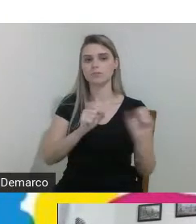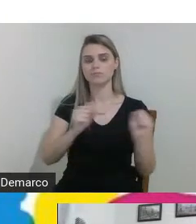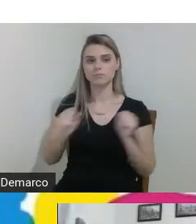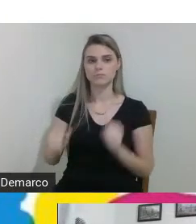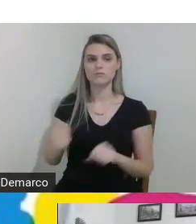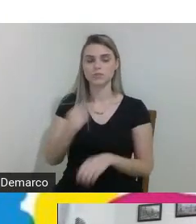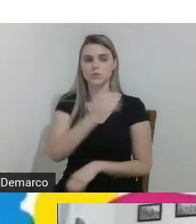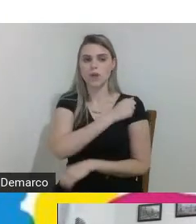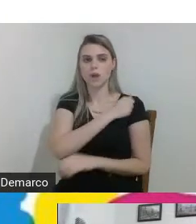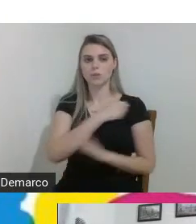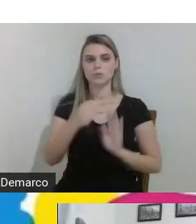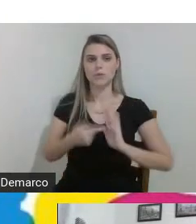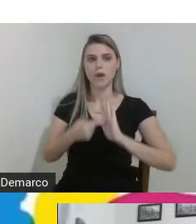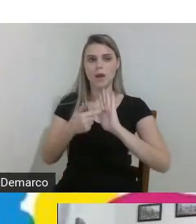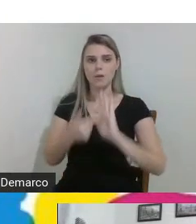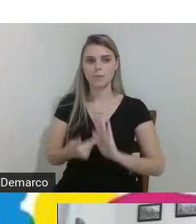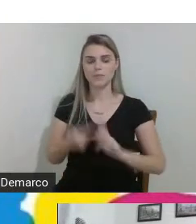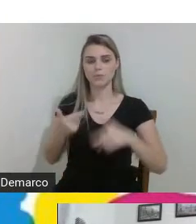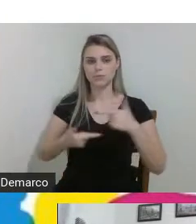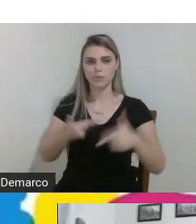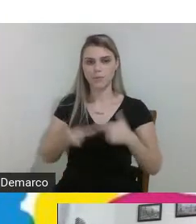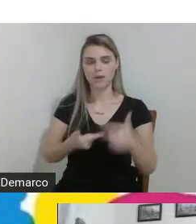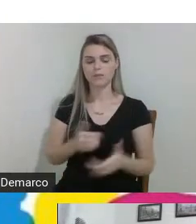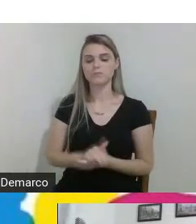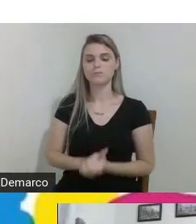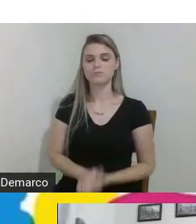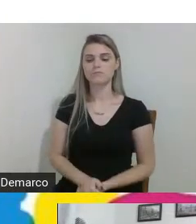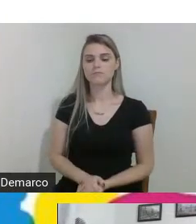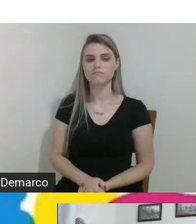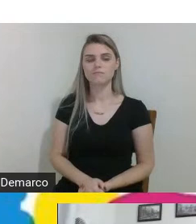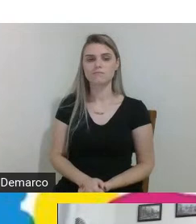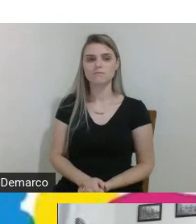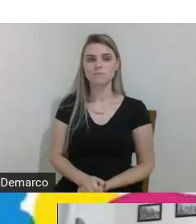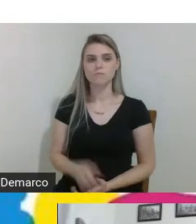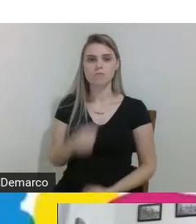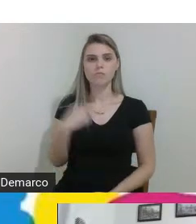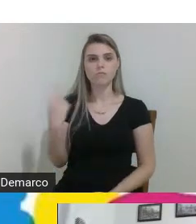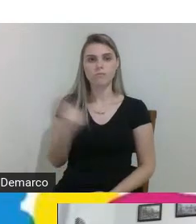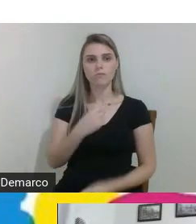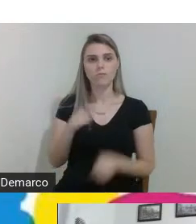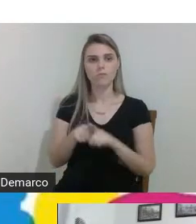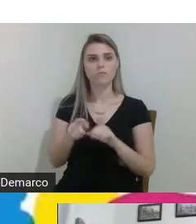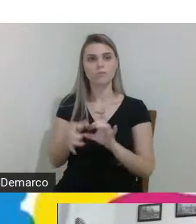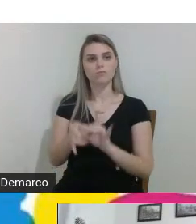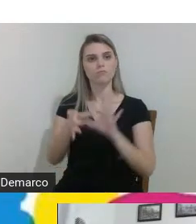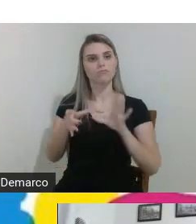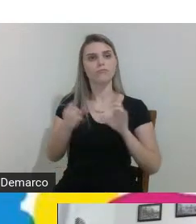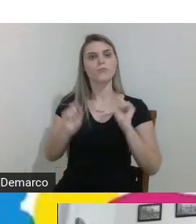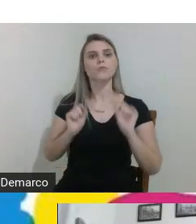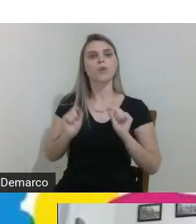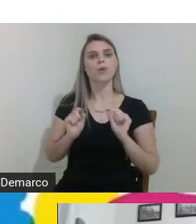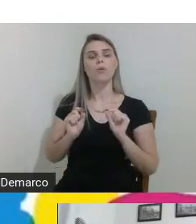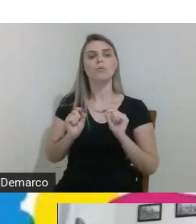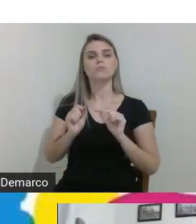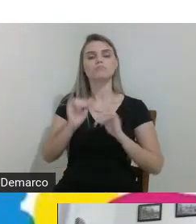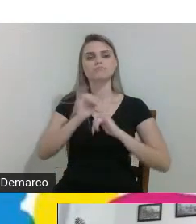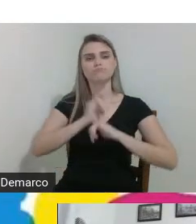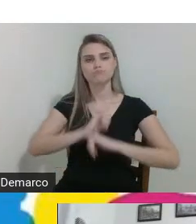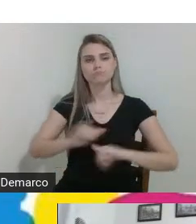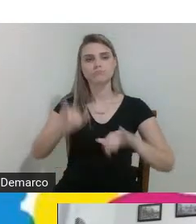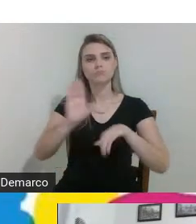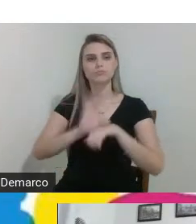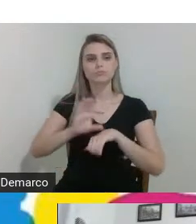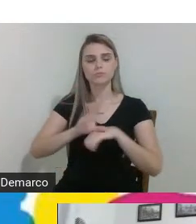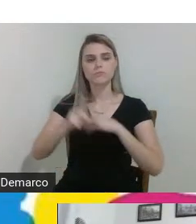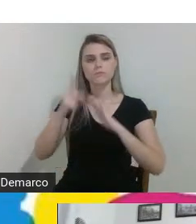apresentarem seus trabalhos e a nós concedida a desplanar algumas informações do nosso curso e alguns projetos que são